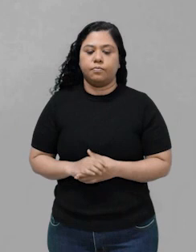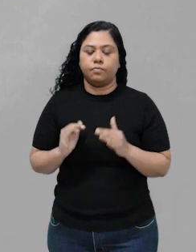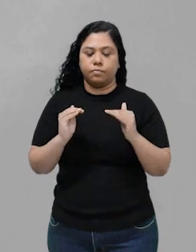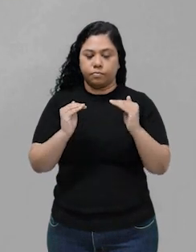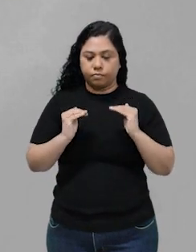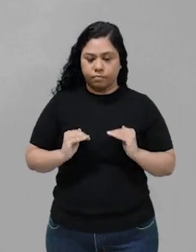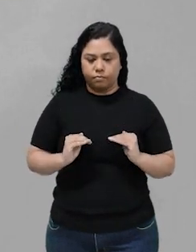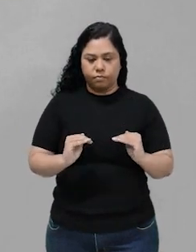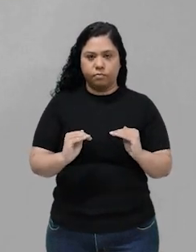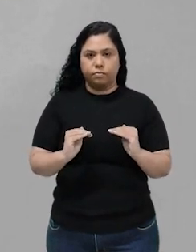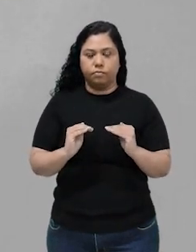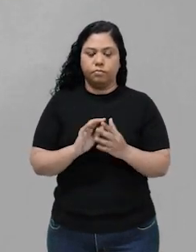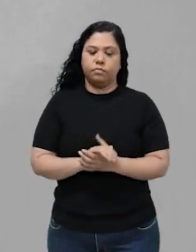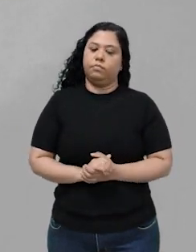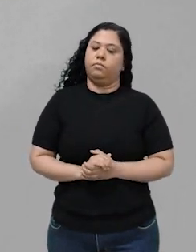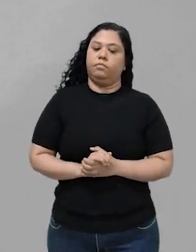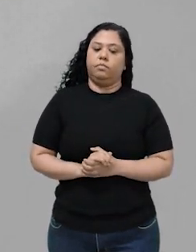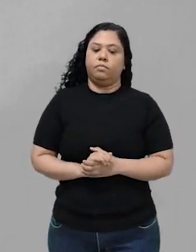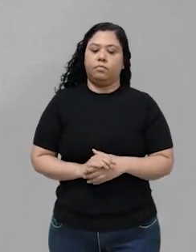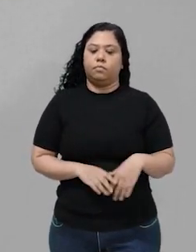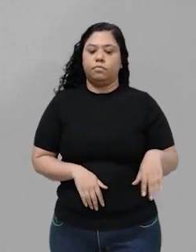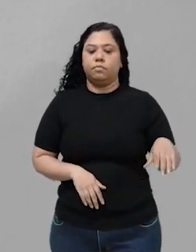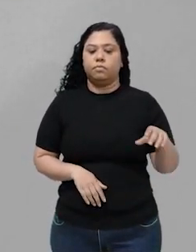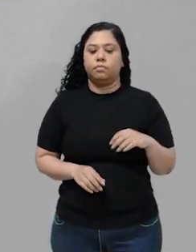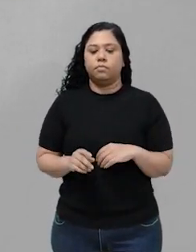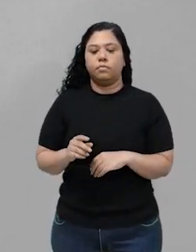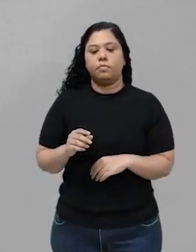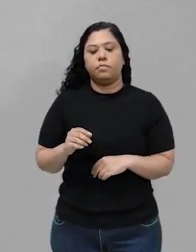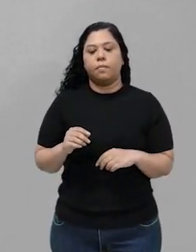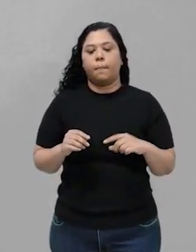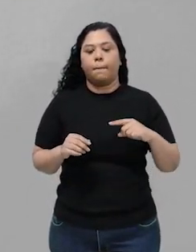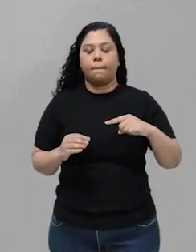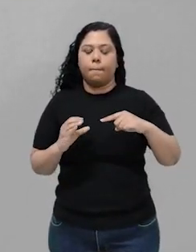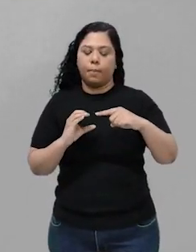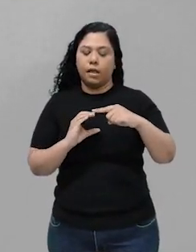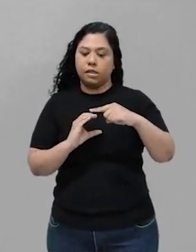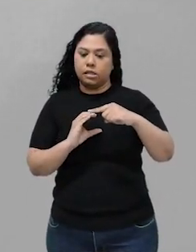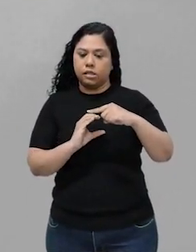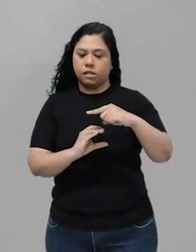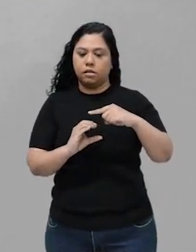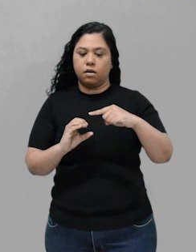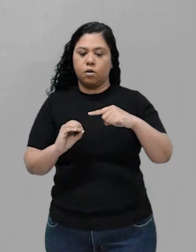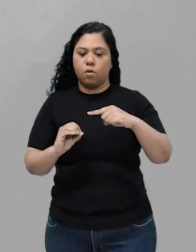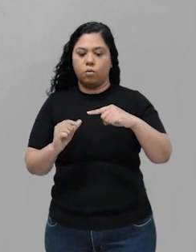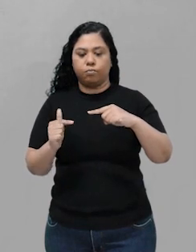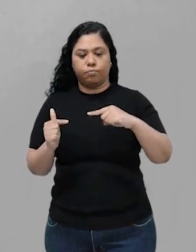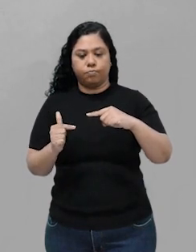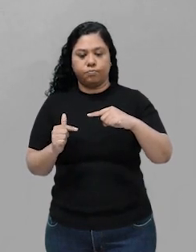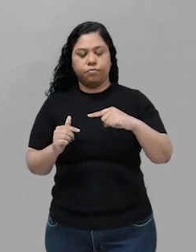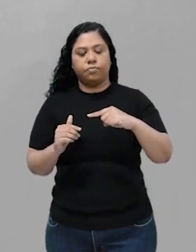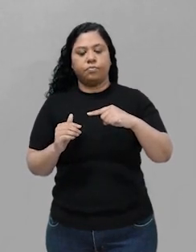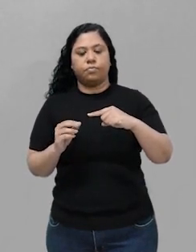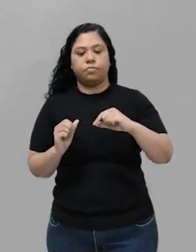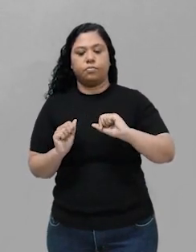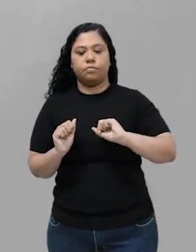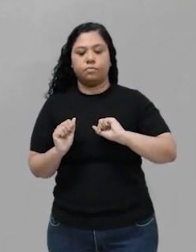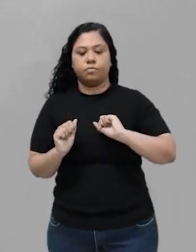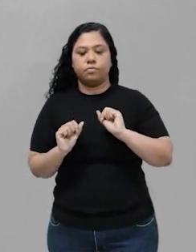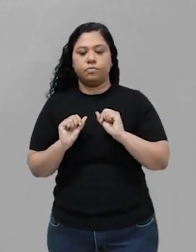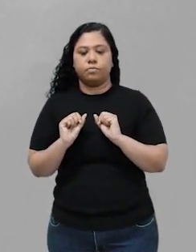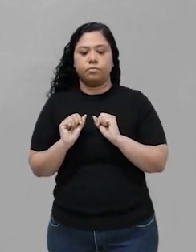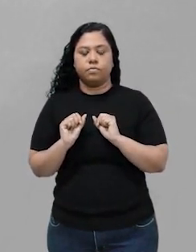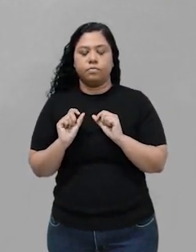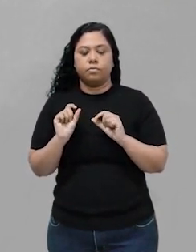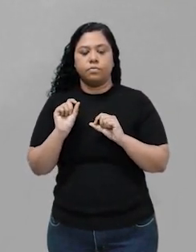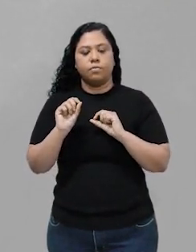exemplo é óxido de cálcio, CaO, sólido, reagindo com o gás carbônico, produzindo o